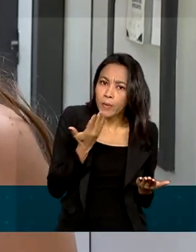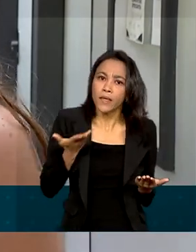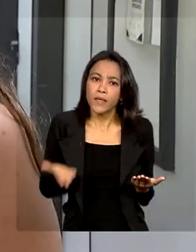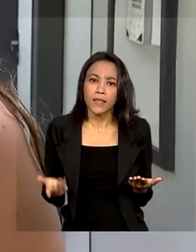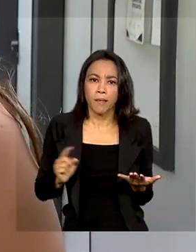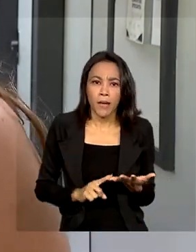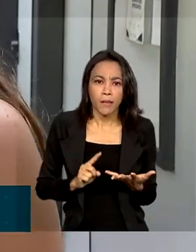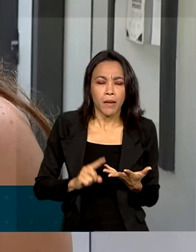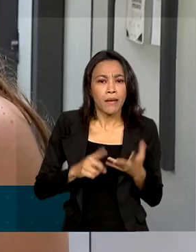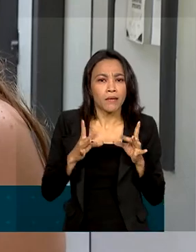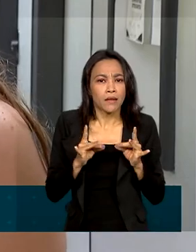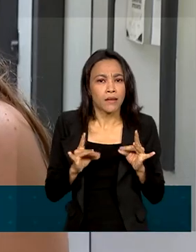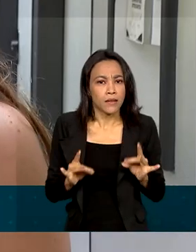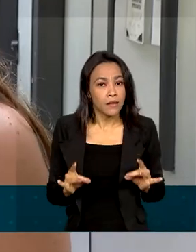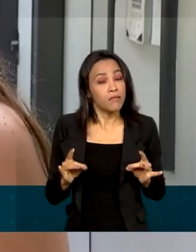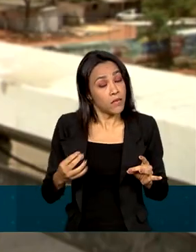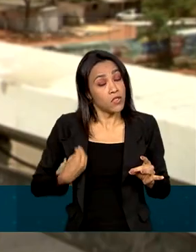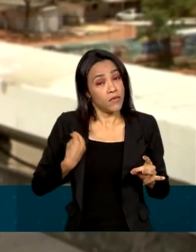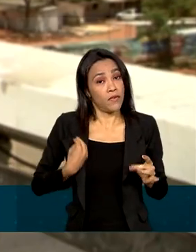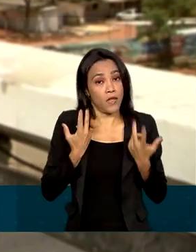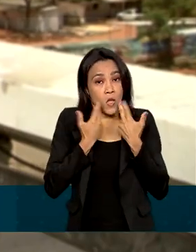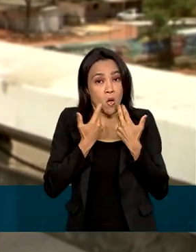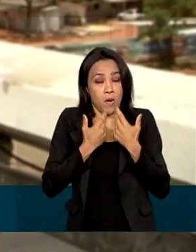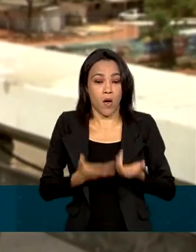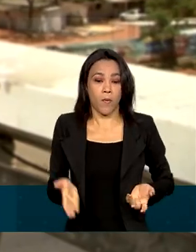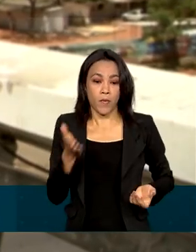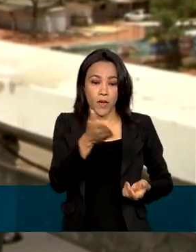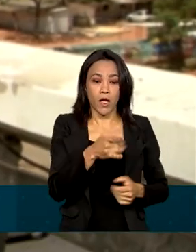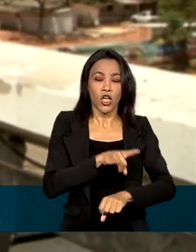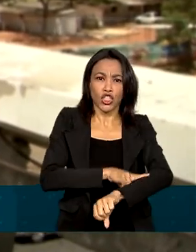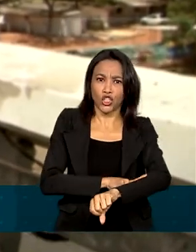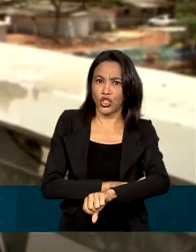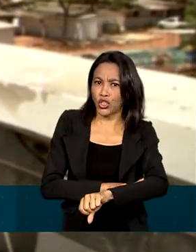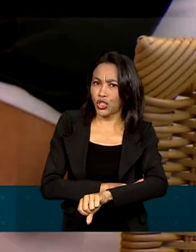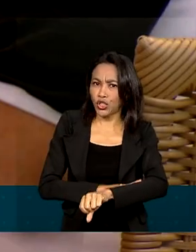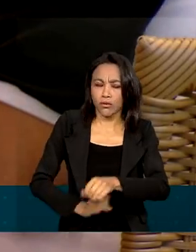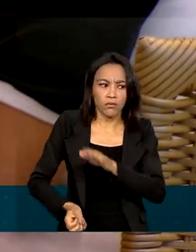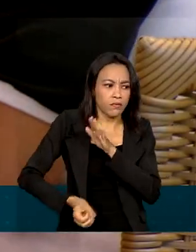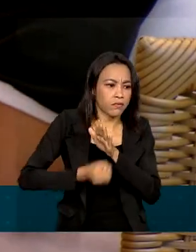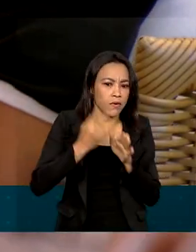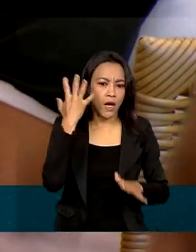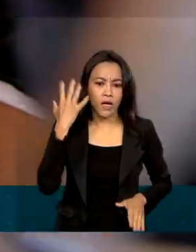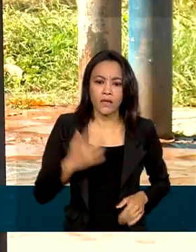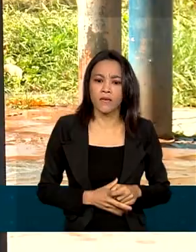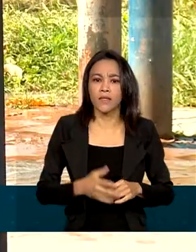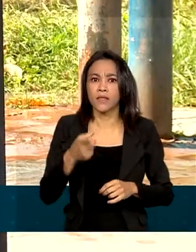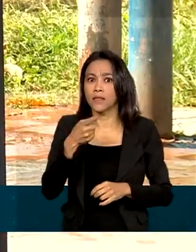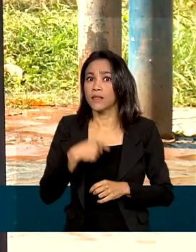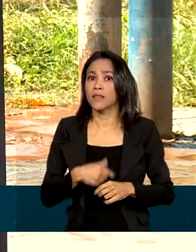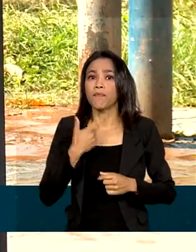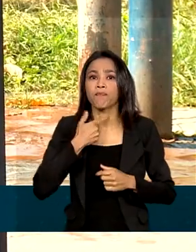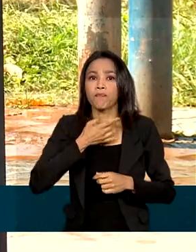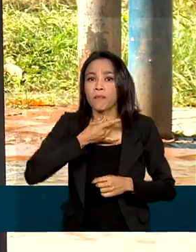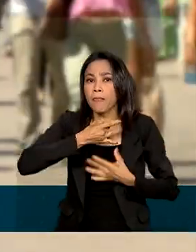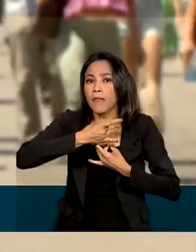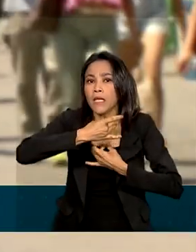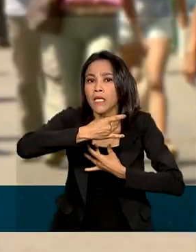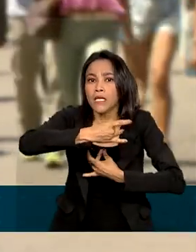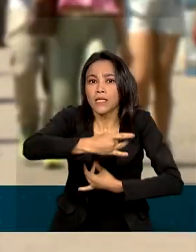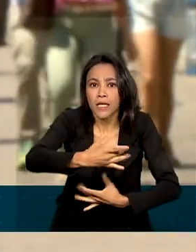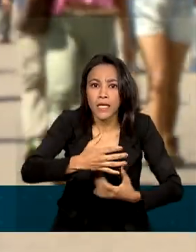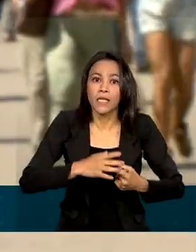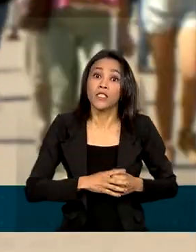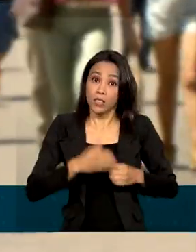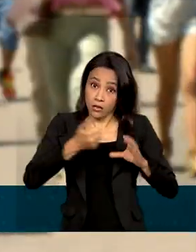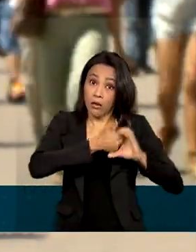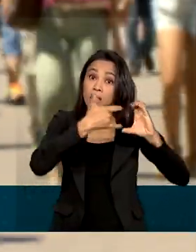rápida, você pode viver uma vida normal. Vontade de urinar diversas vezes, fome anormal, sede constante e perda